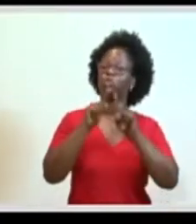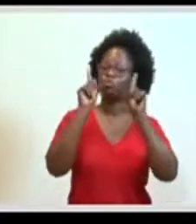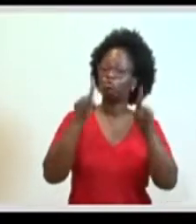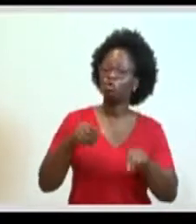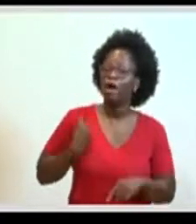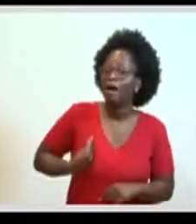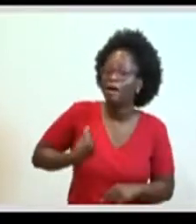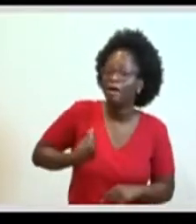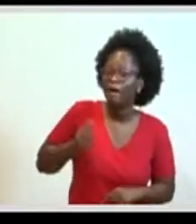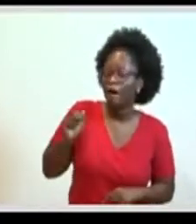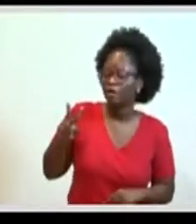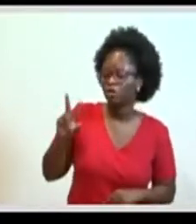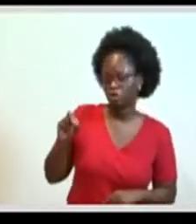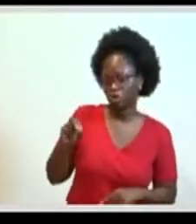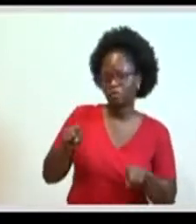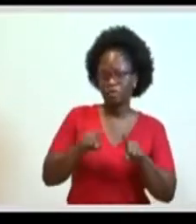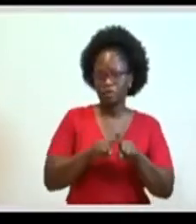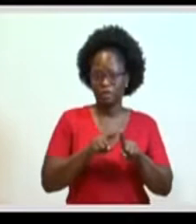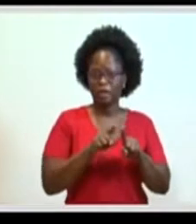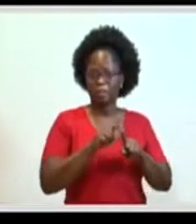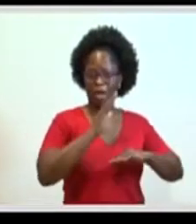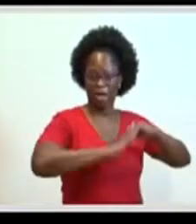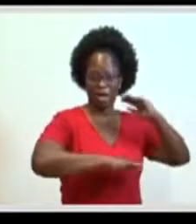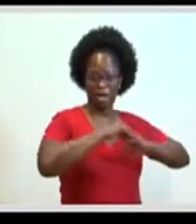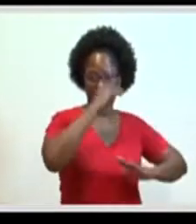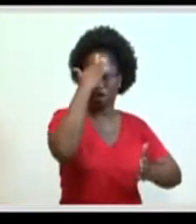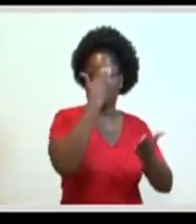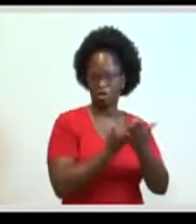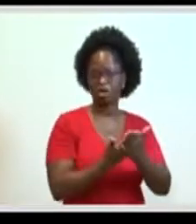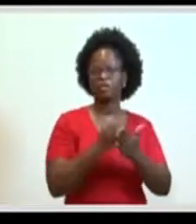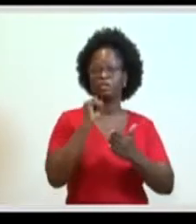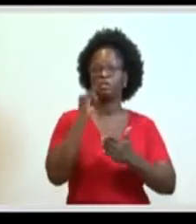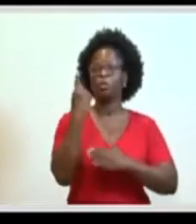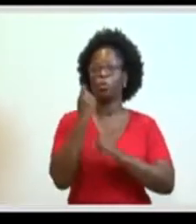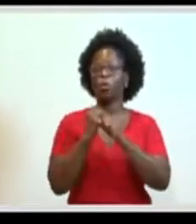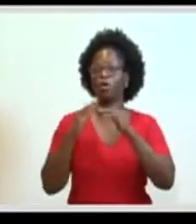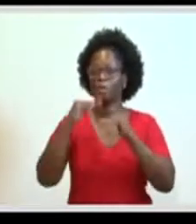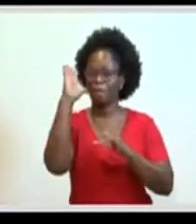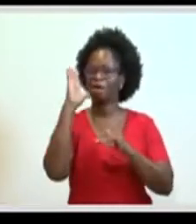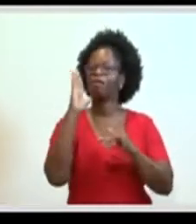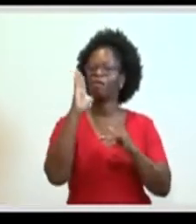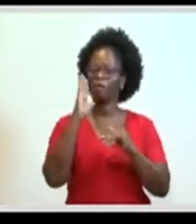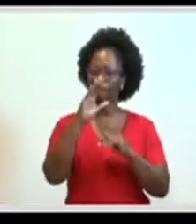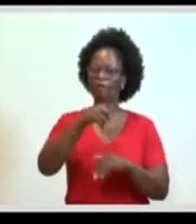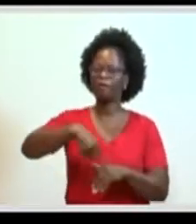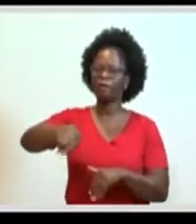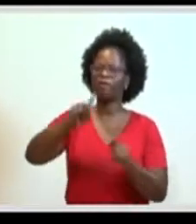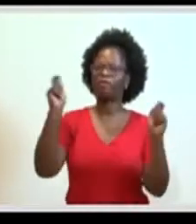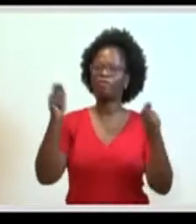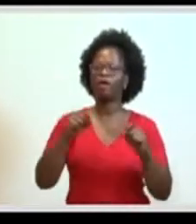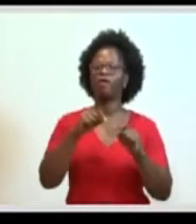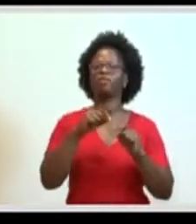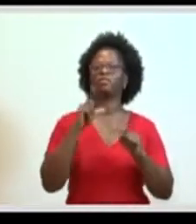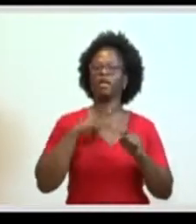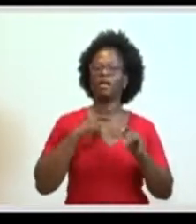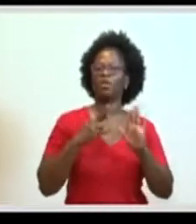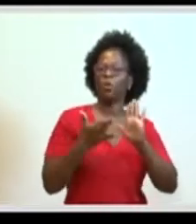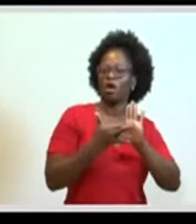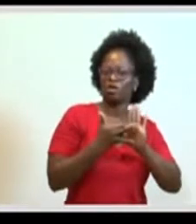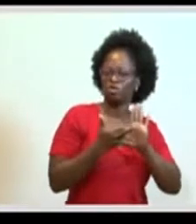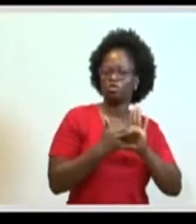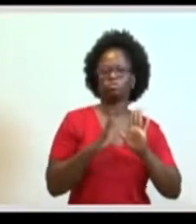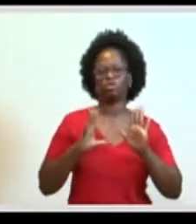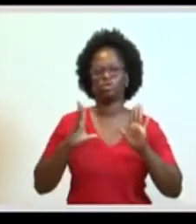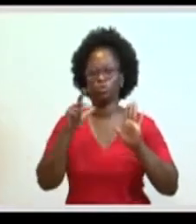e também aqueles em cargos de confiança, com exercício há mais de um ano. Nós vamos também, nosso regimento, nosso estatuto,